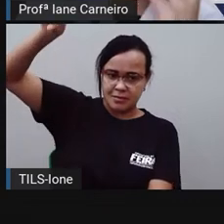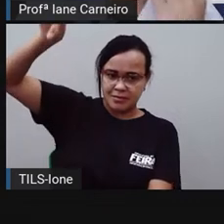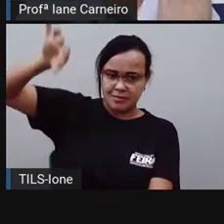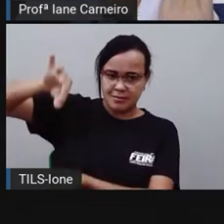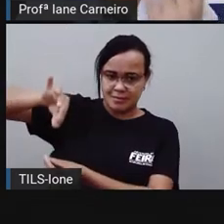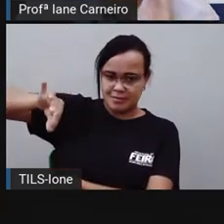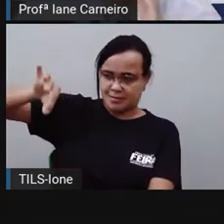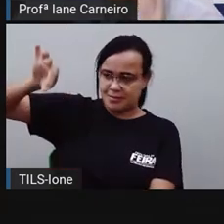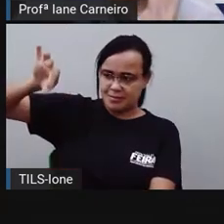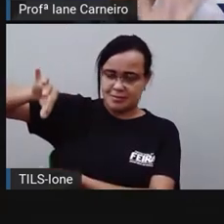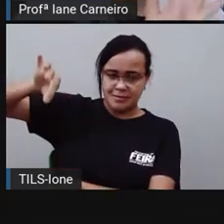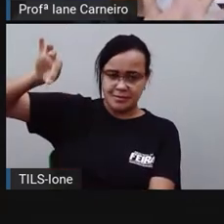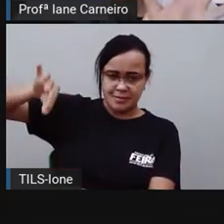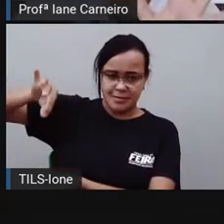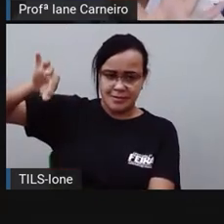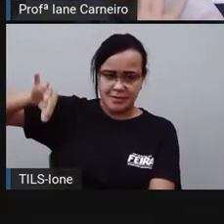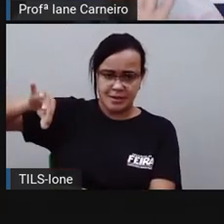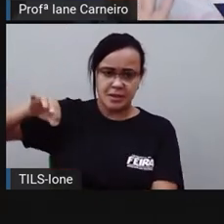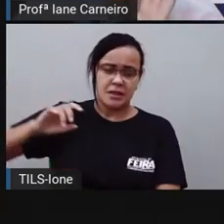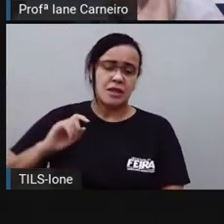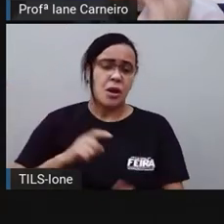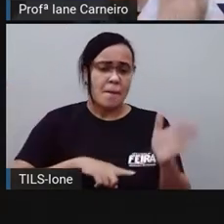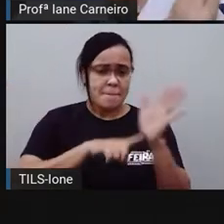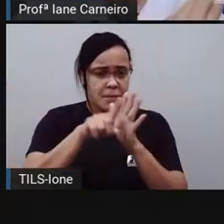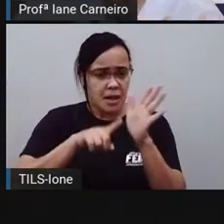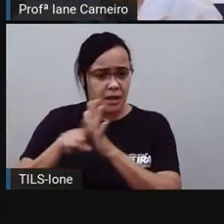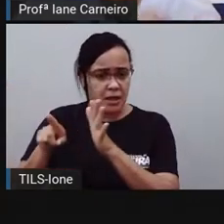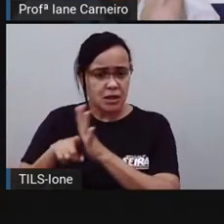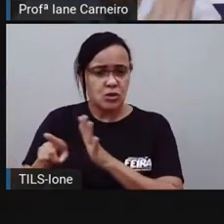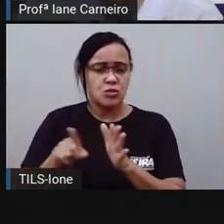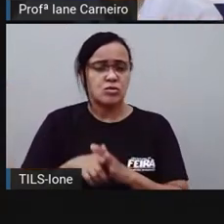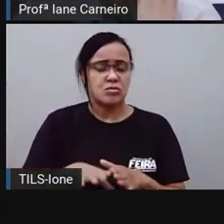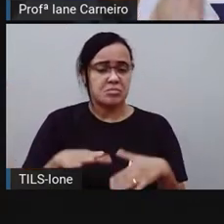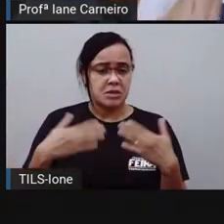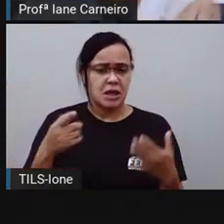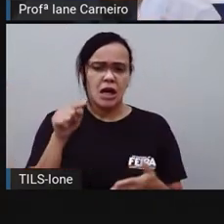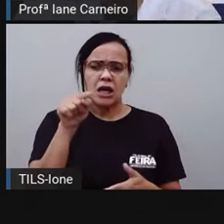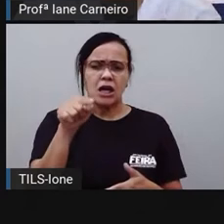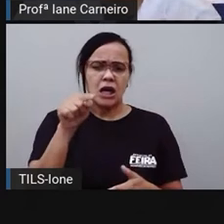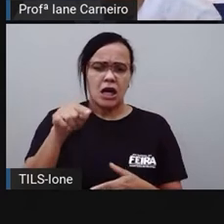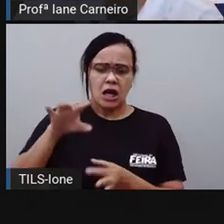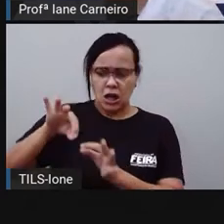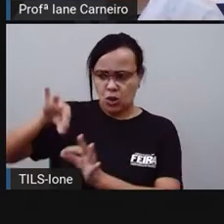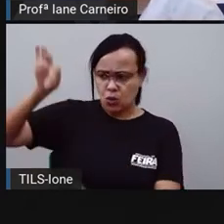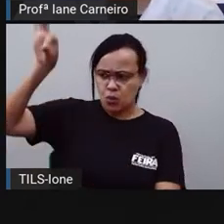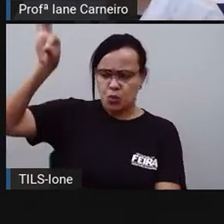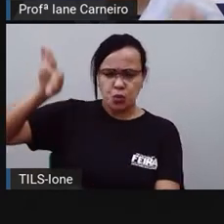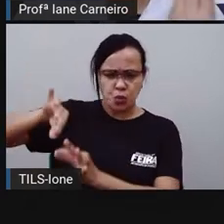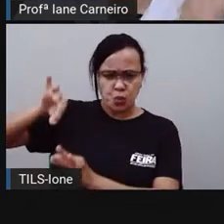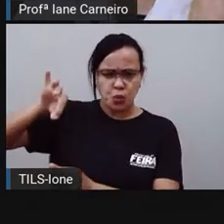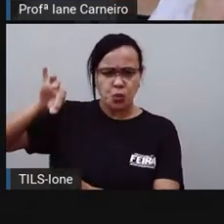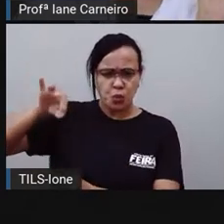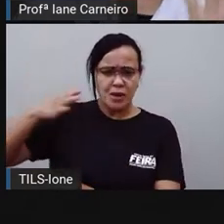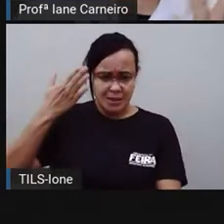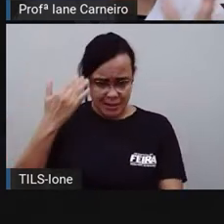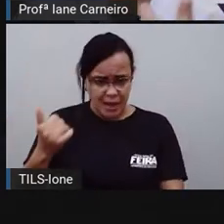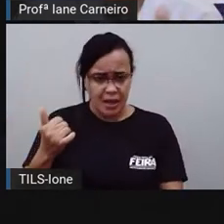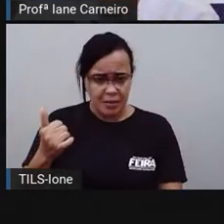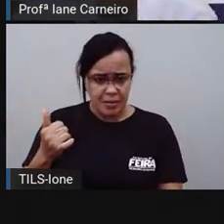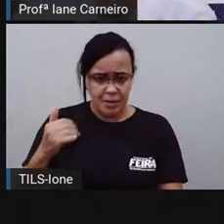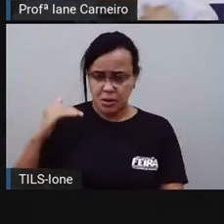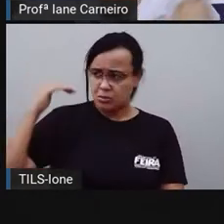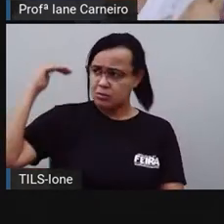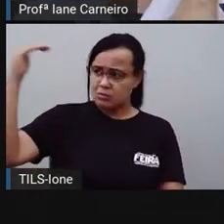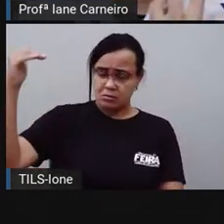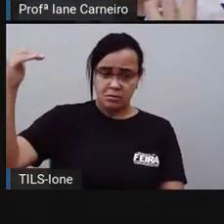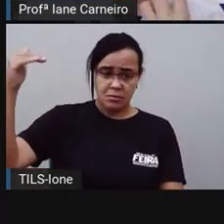a PRO quer saber de você essas perguntas aqui. Qual é a sua altura? Você sabe? Né? Pergunte à sua